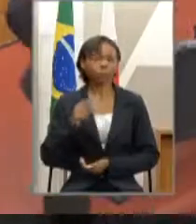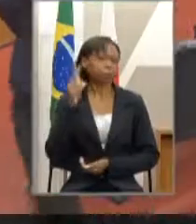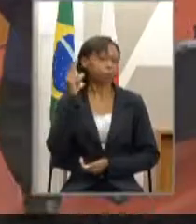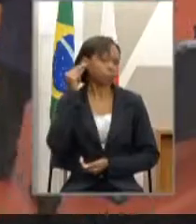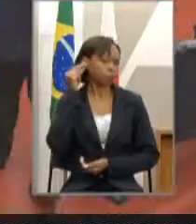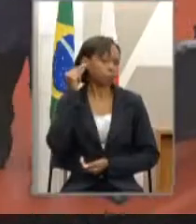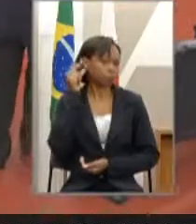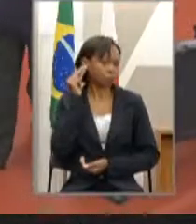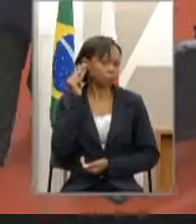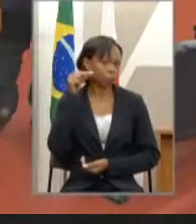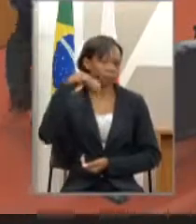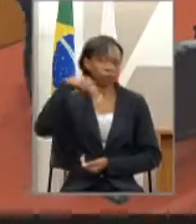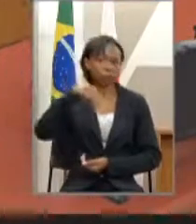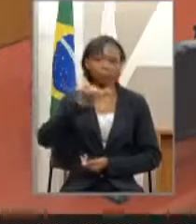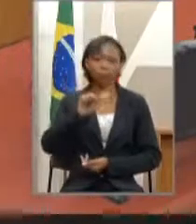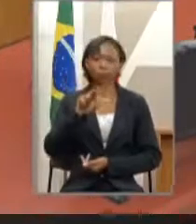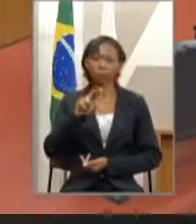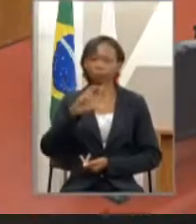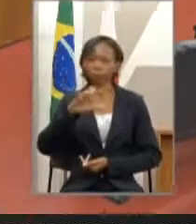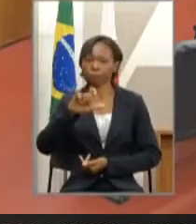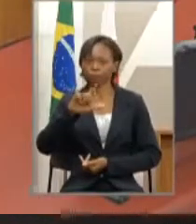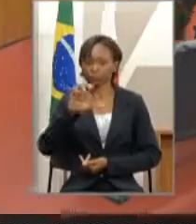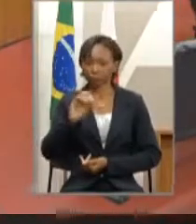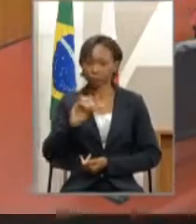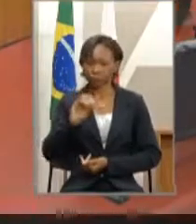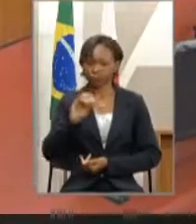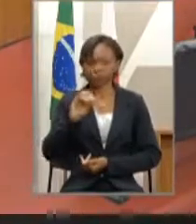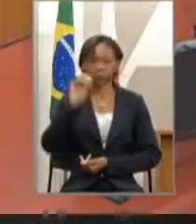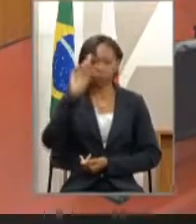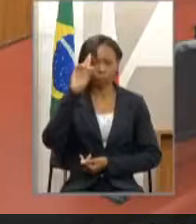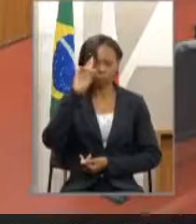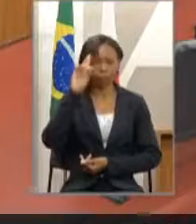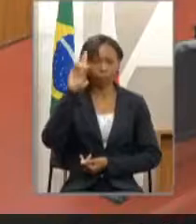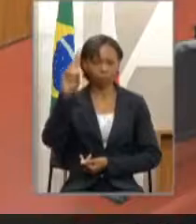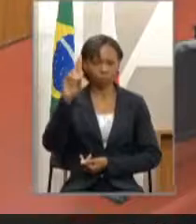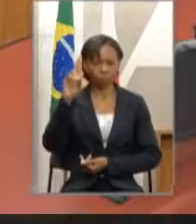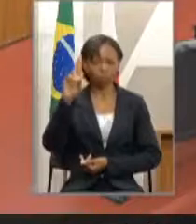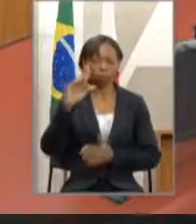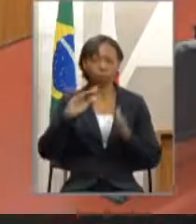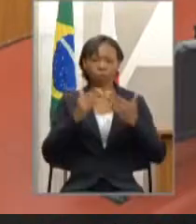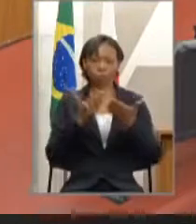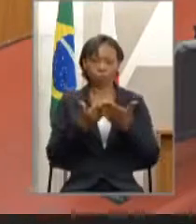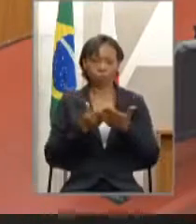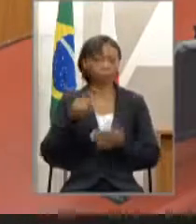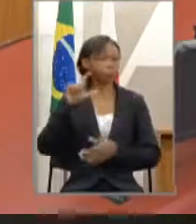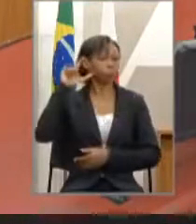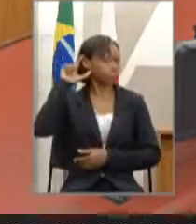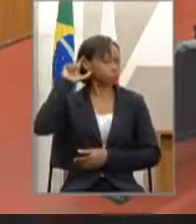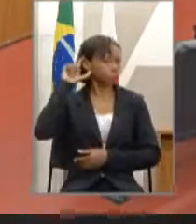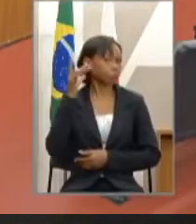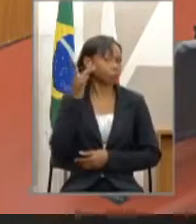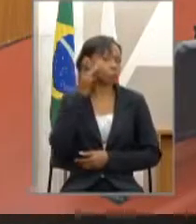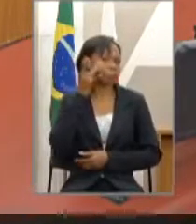Marcelo Medeiros Brito, diretor da Escola Estadual de Educação Física, Francisco Salles, que está aqui presente.